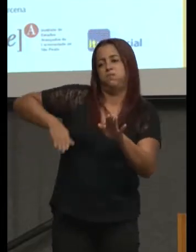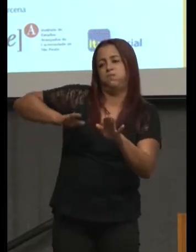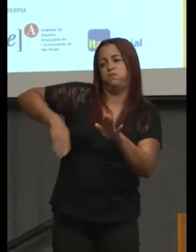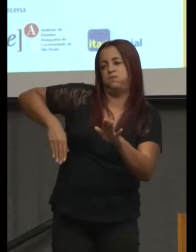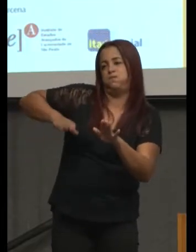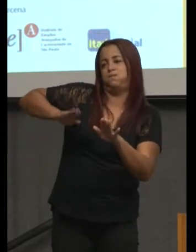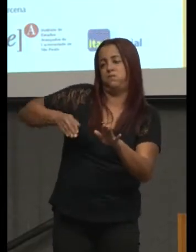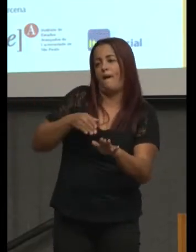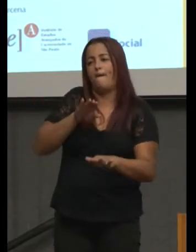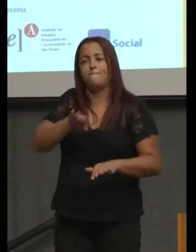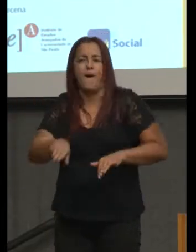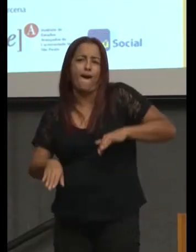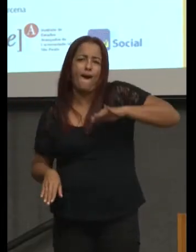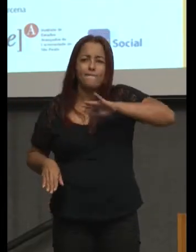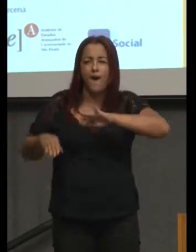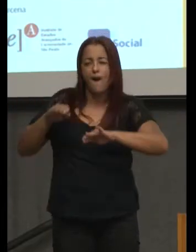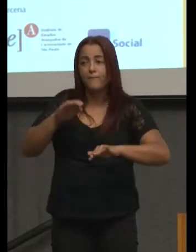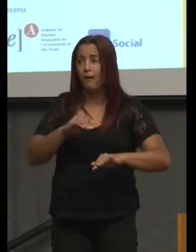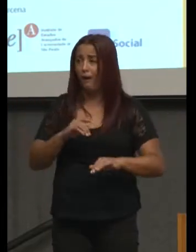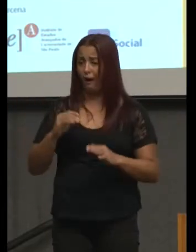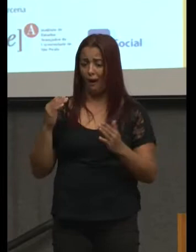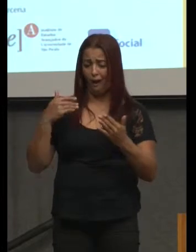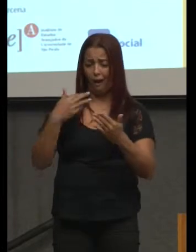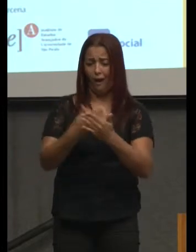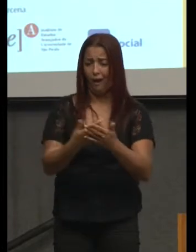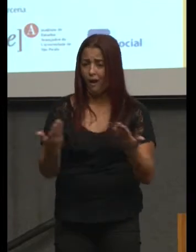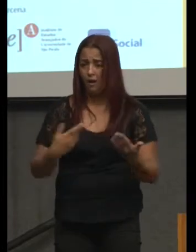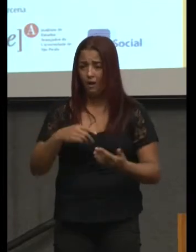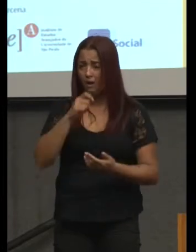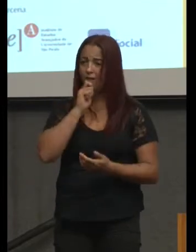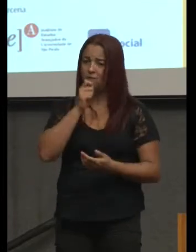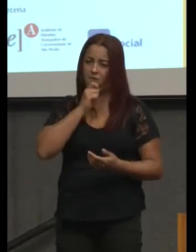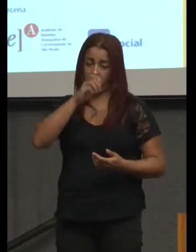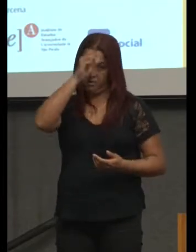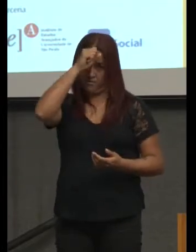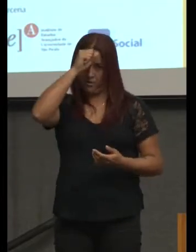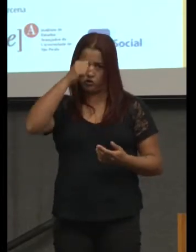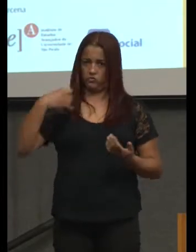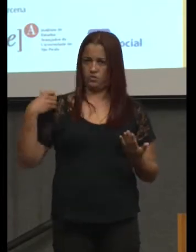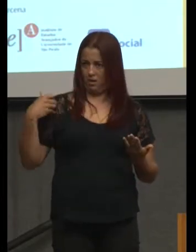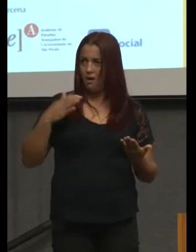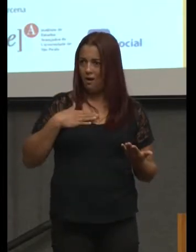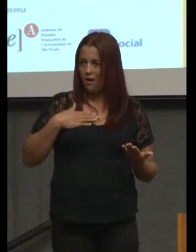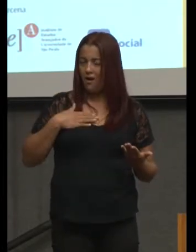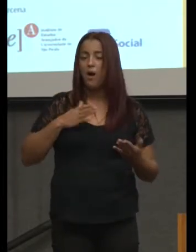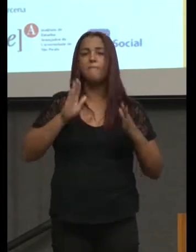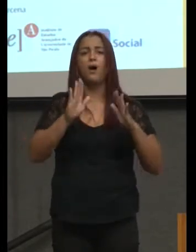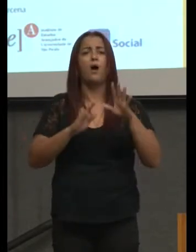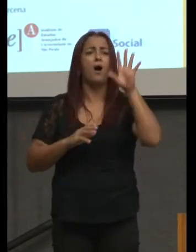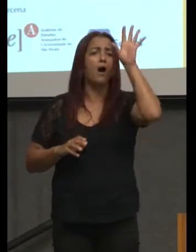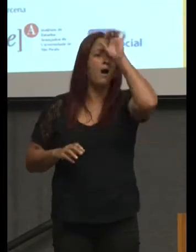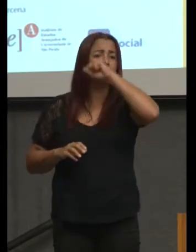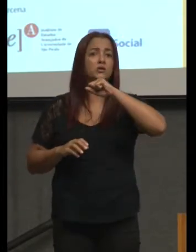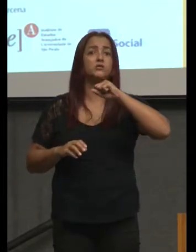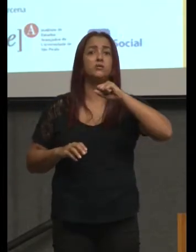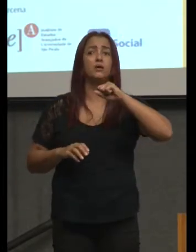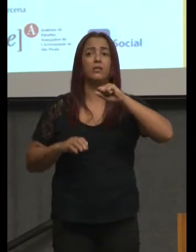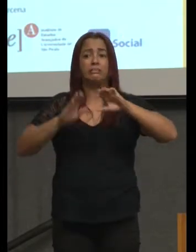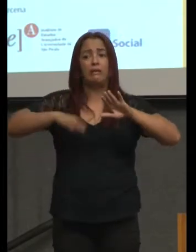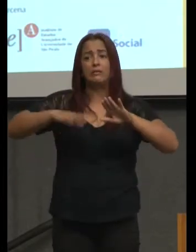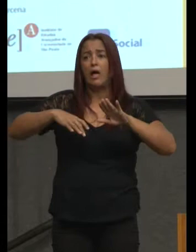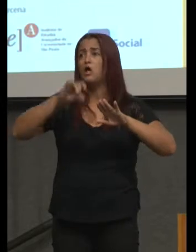vou lá duas vezes por semana e tal. Ora, aprender a nadar só nadando,